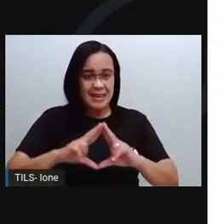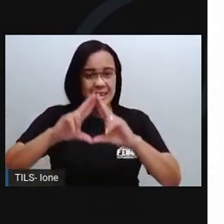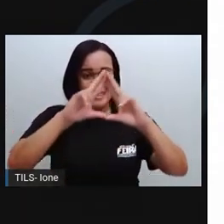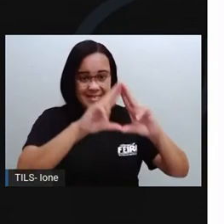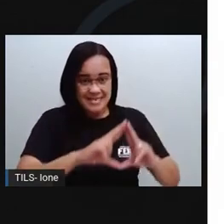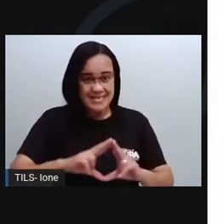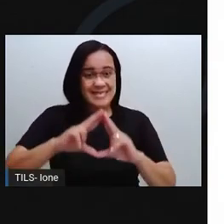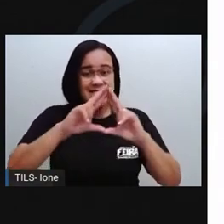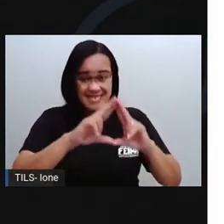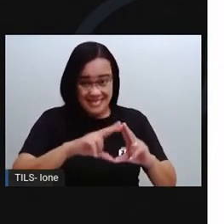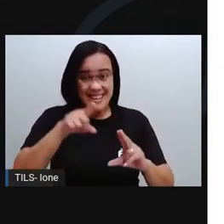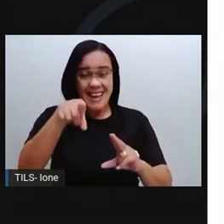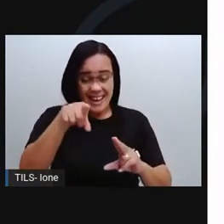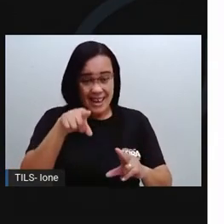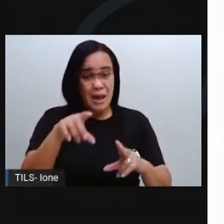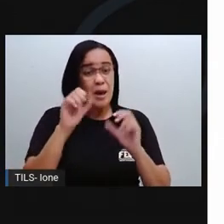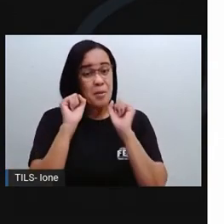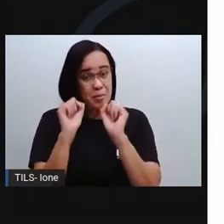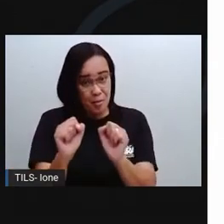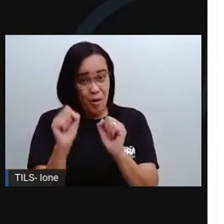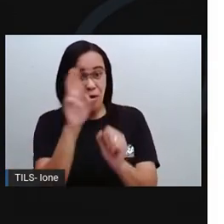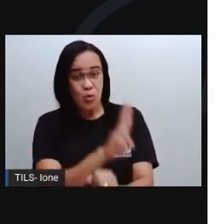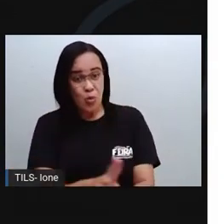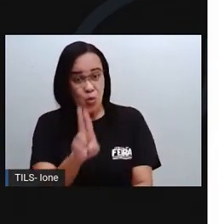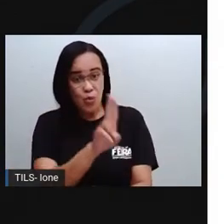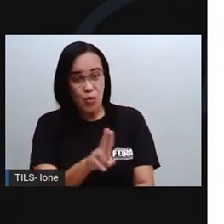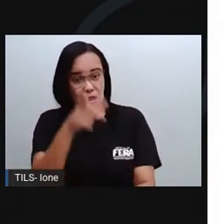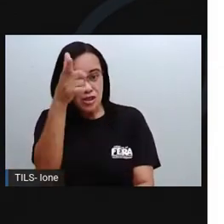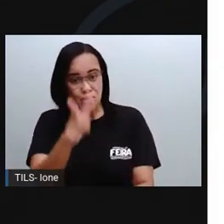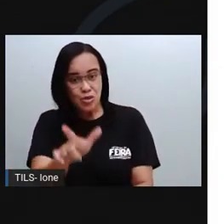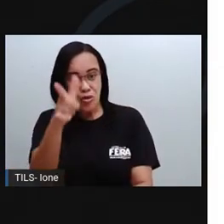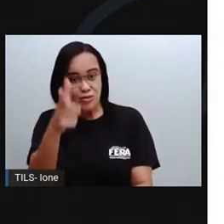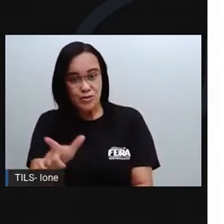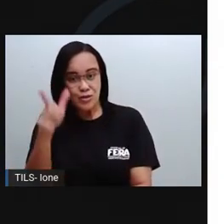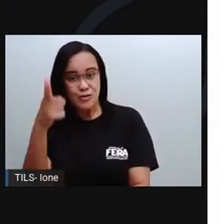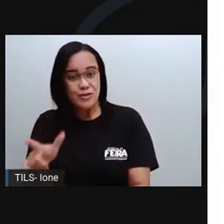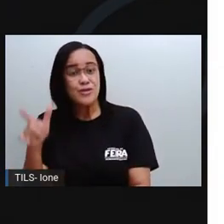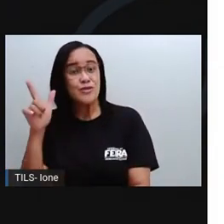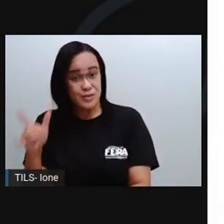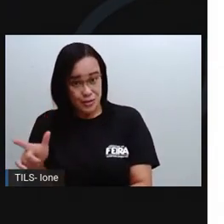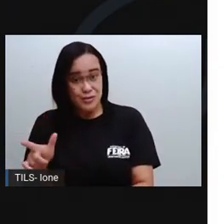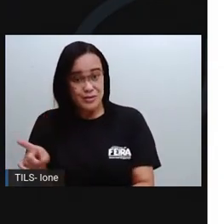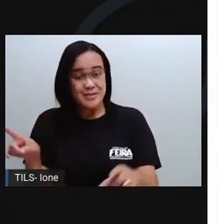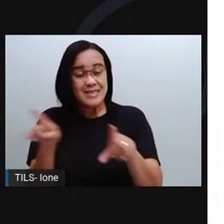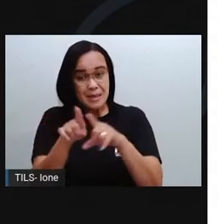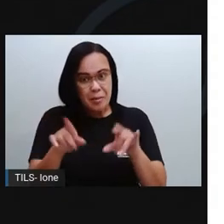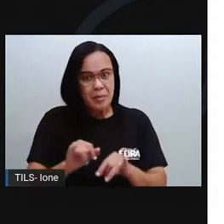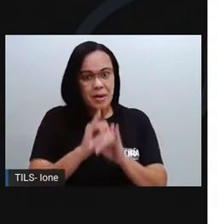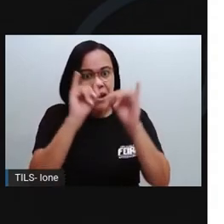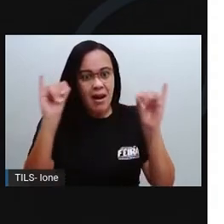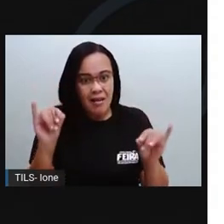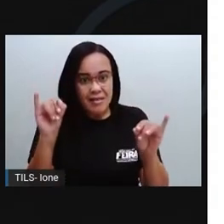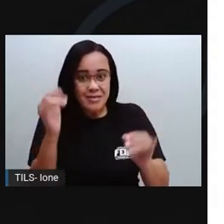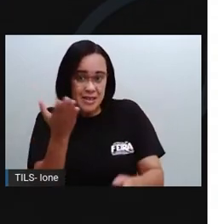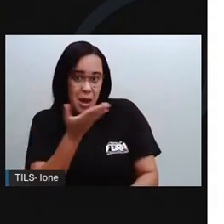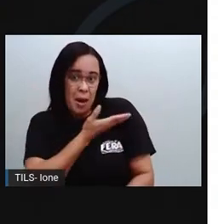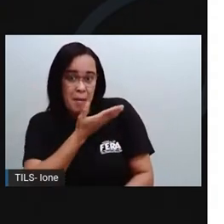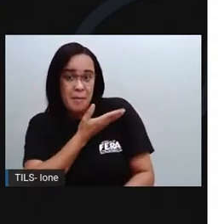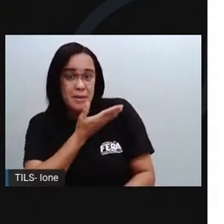descartável, que podem ser usadas muitas vezes. E fale também para os seus amigos usarem essas sacolas retornáveis.